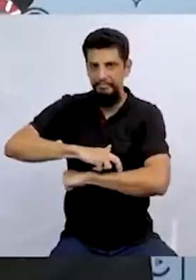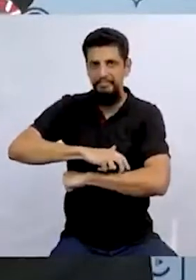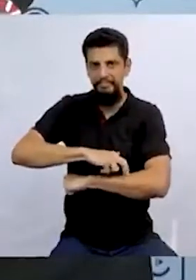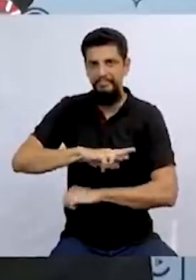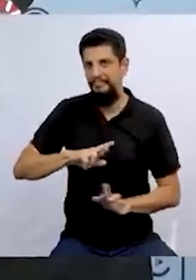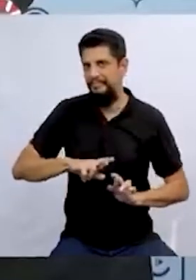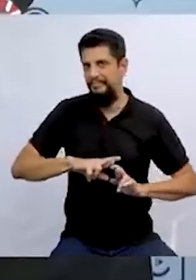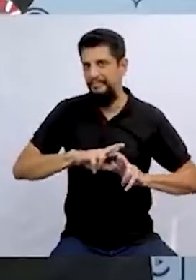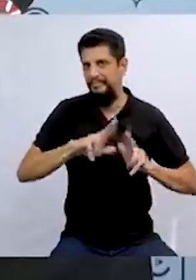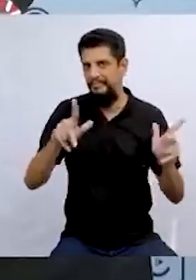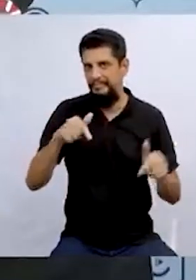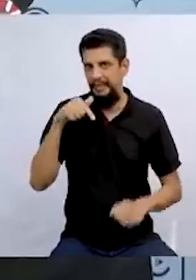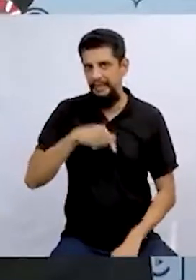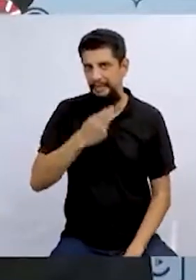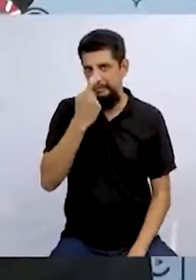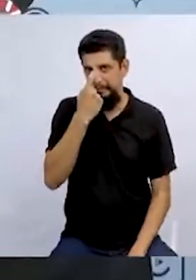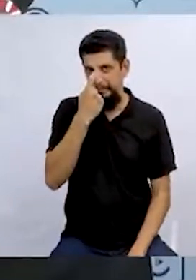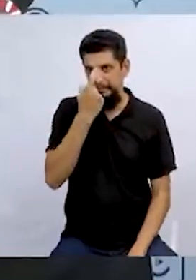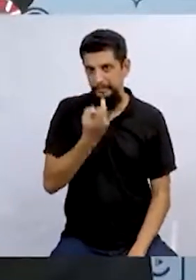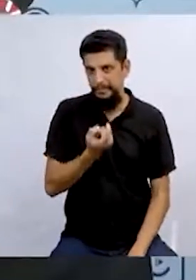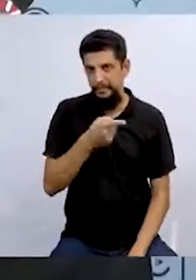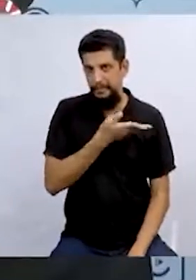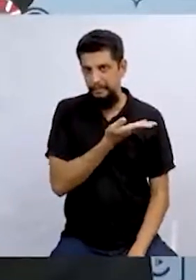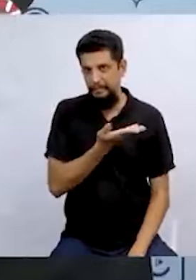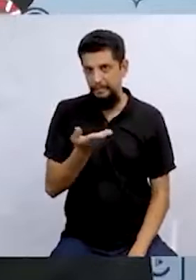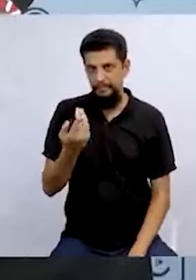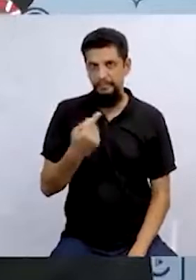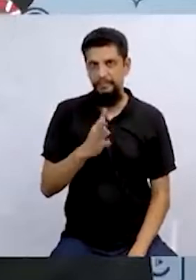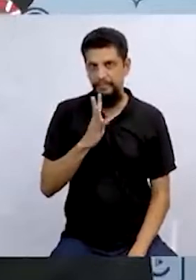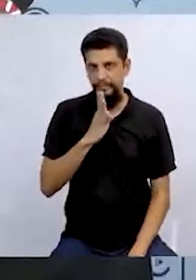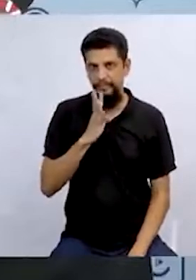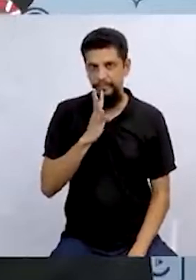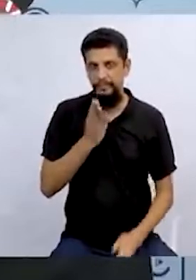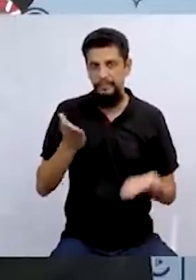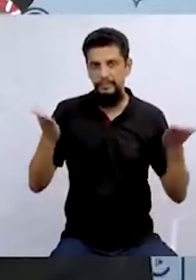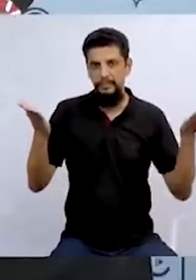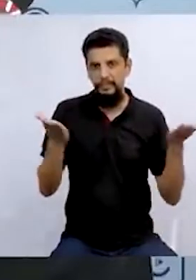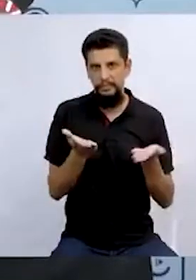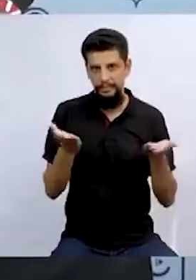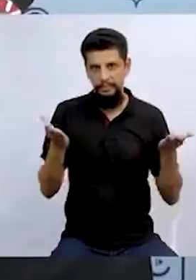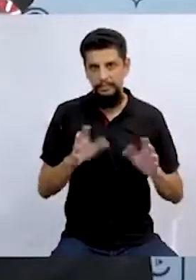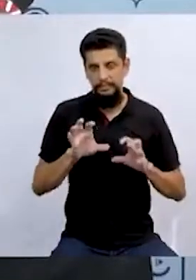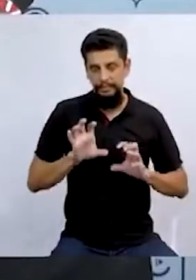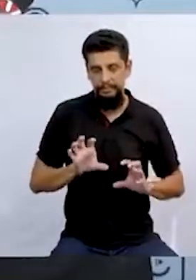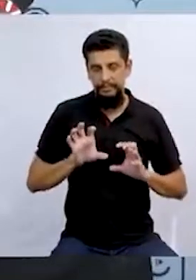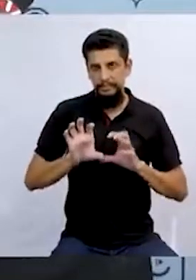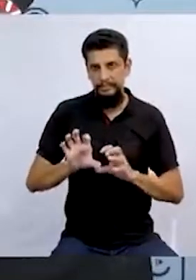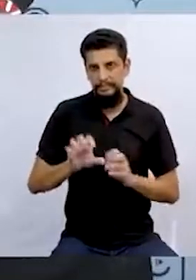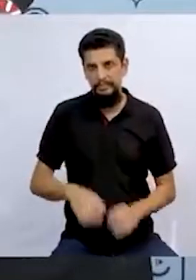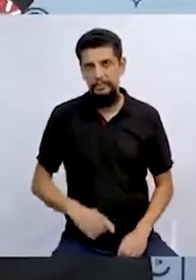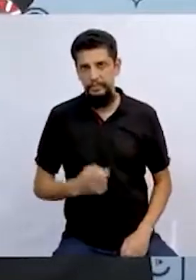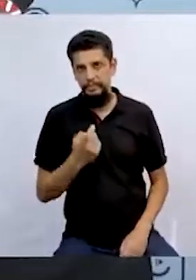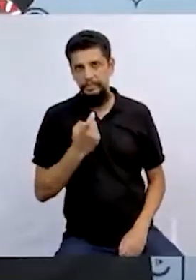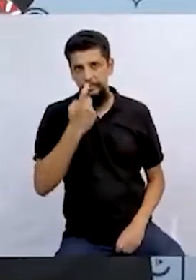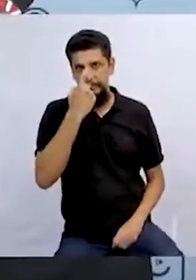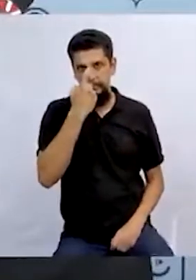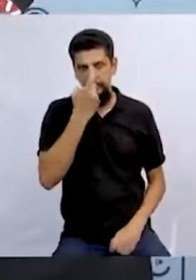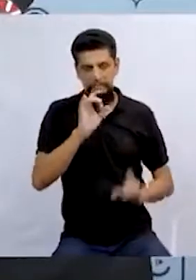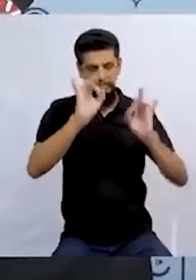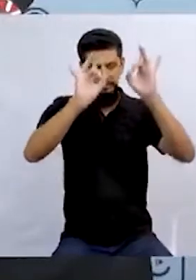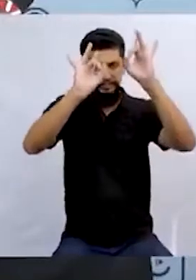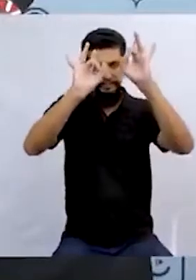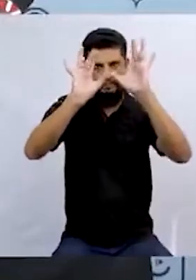Diferente, né? Essa bruxa que você vai conhecer hoje é assim e ela é toda